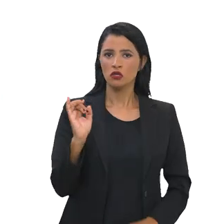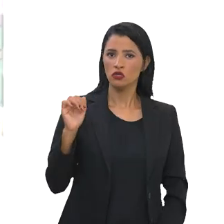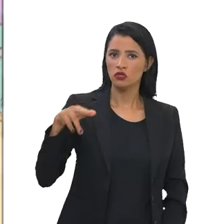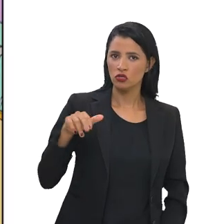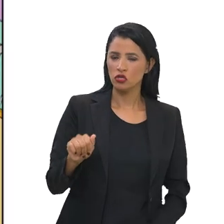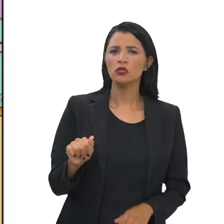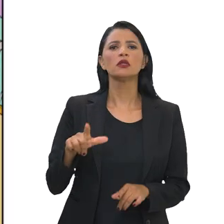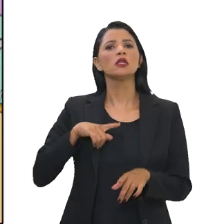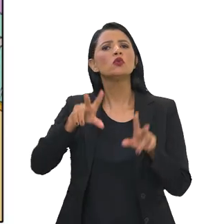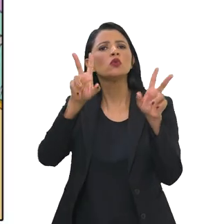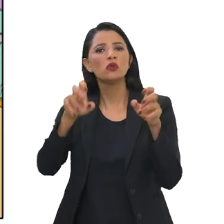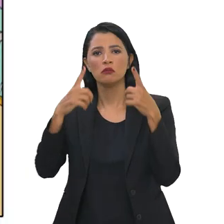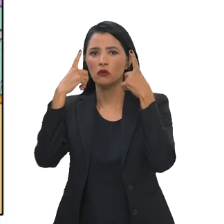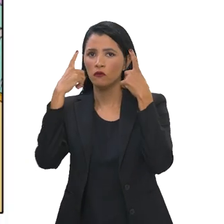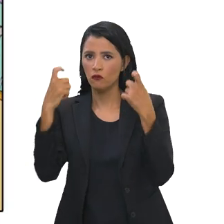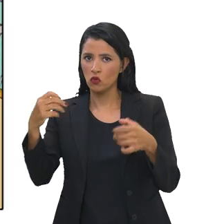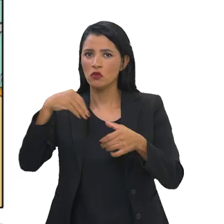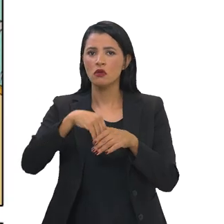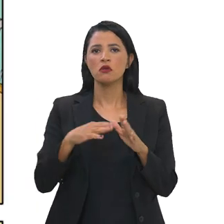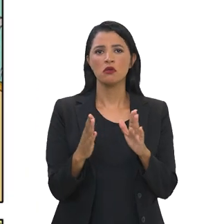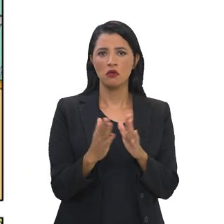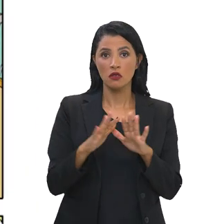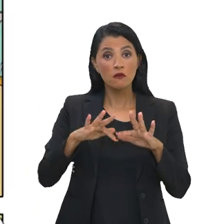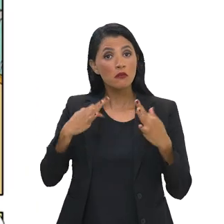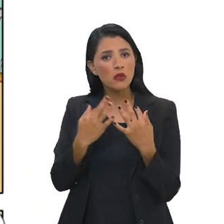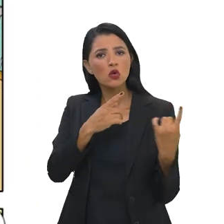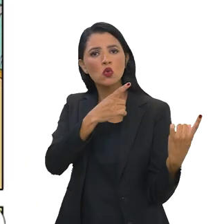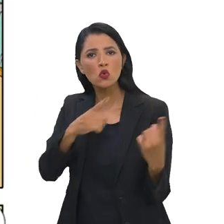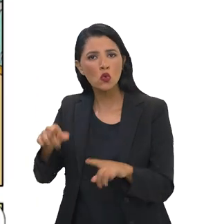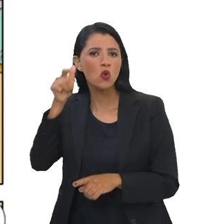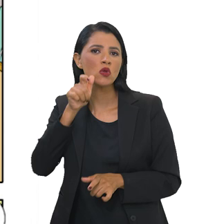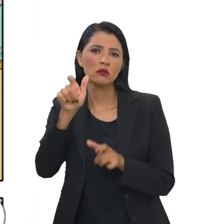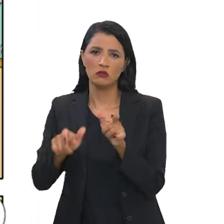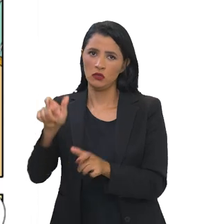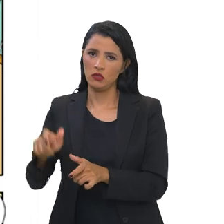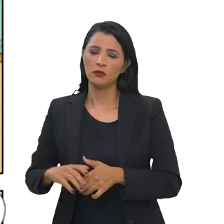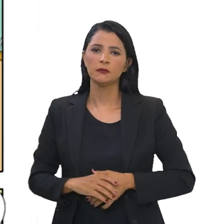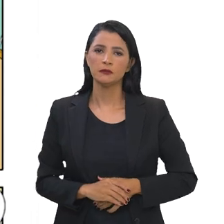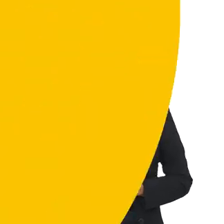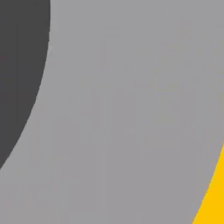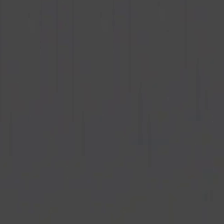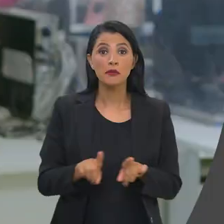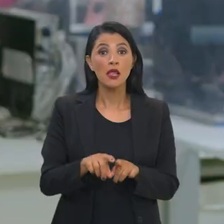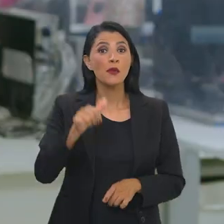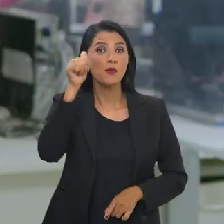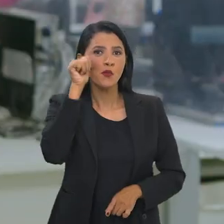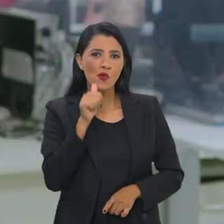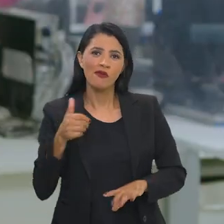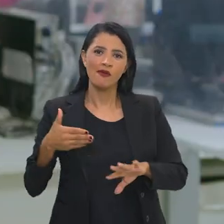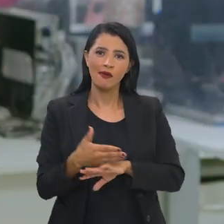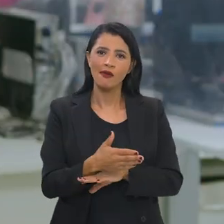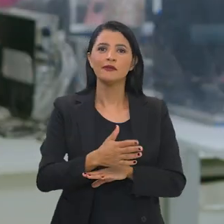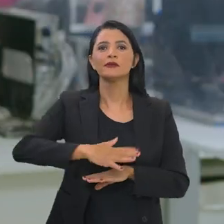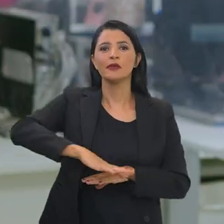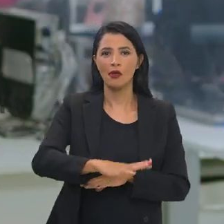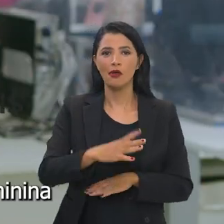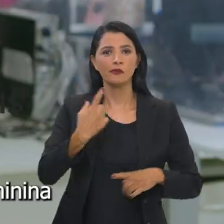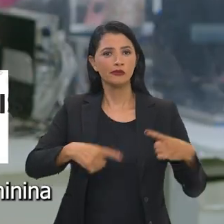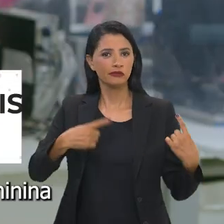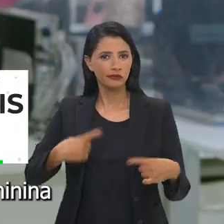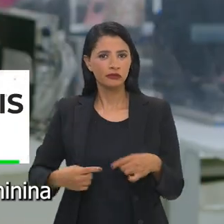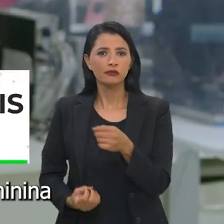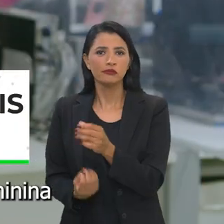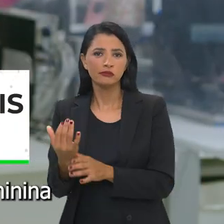Turma da Tina, abordando o tema violência doméstica e familiar contra mulheres. Mulheres na política.